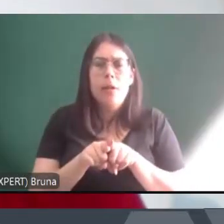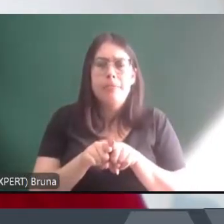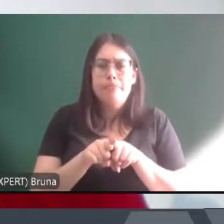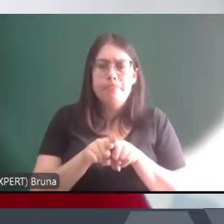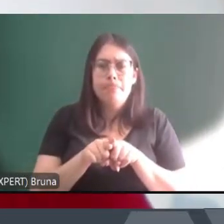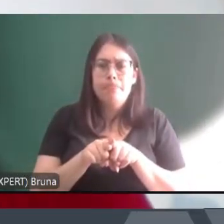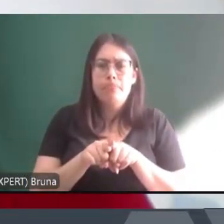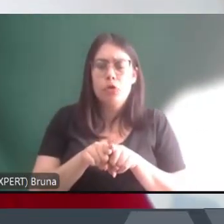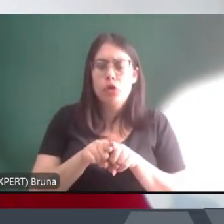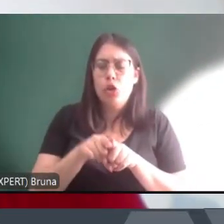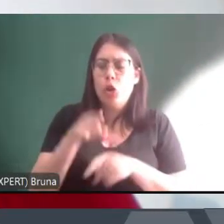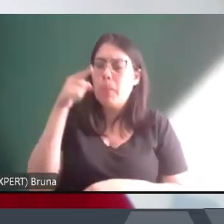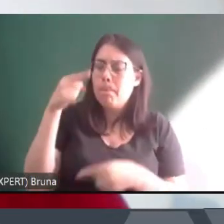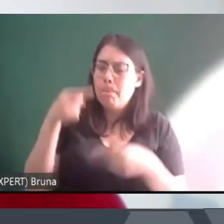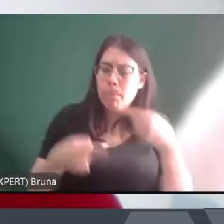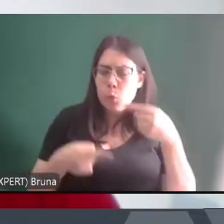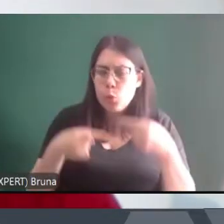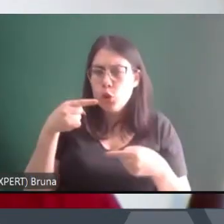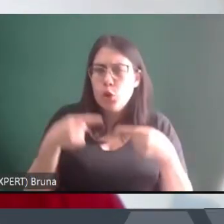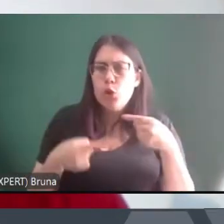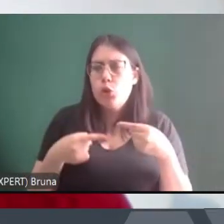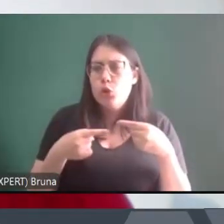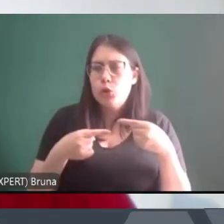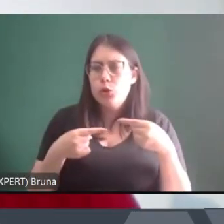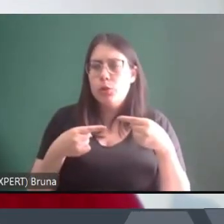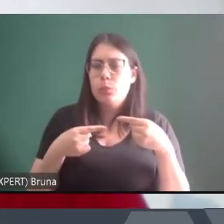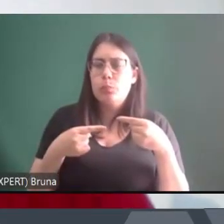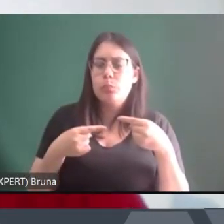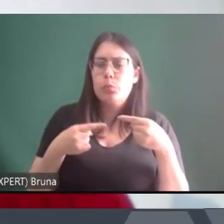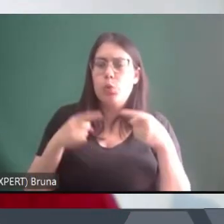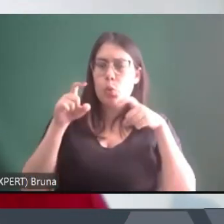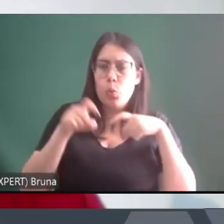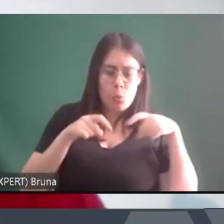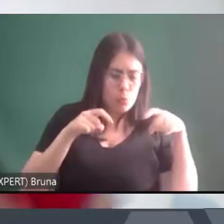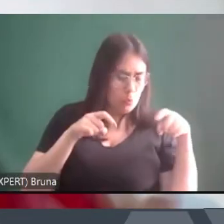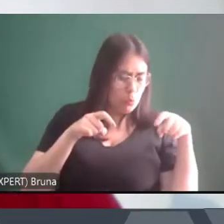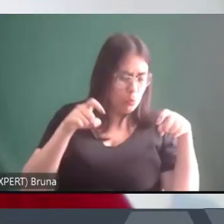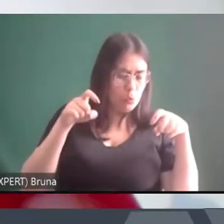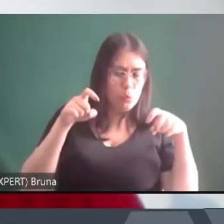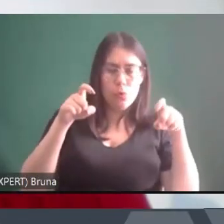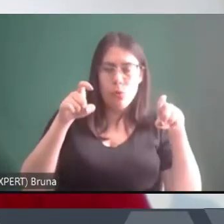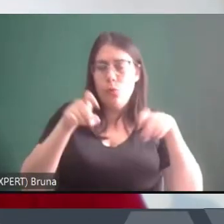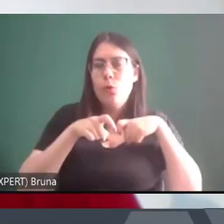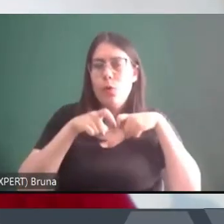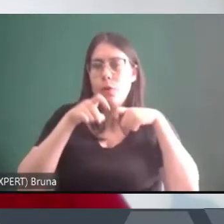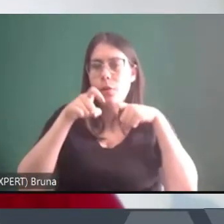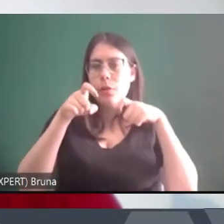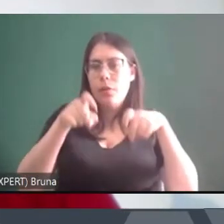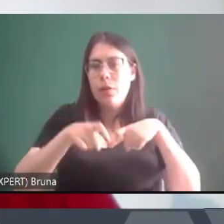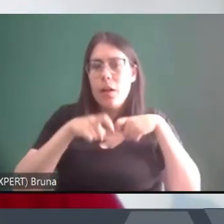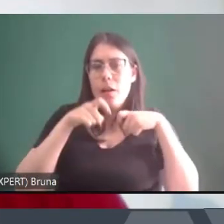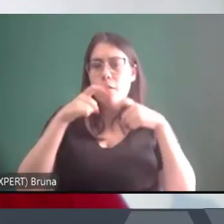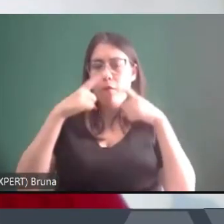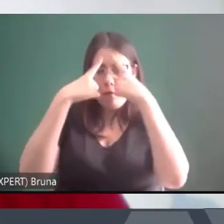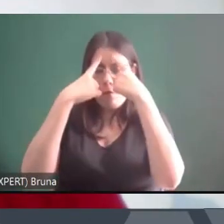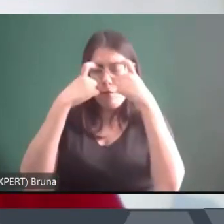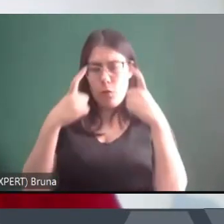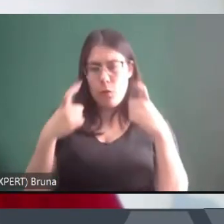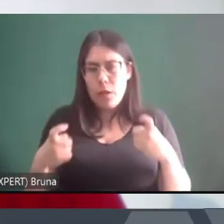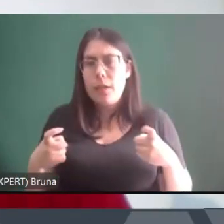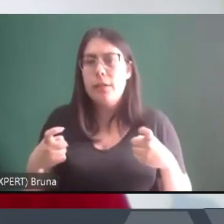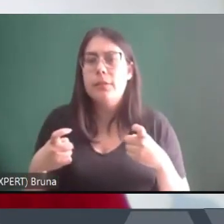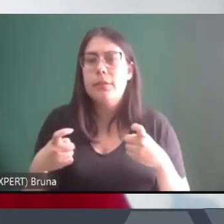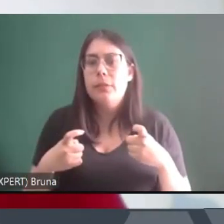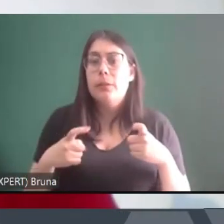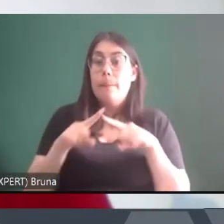política rural calcada na violência e agricultura de exportação, mas com